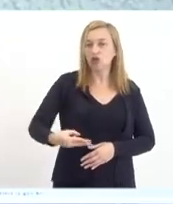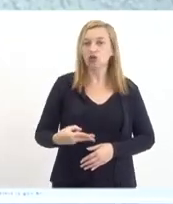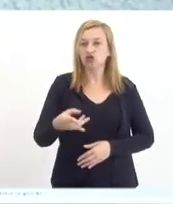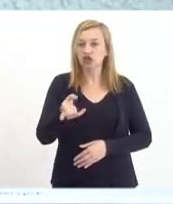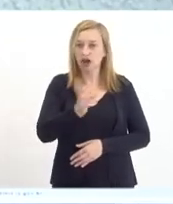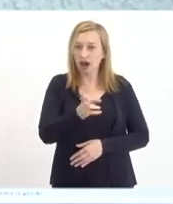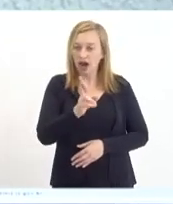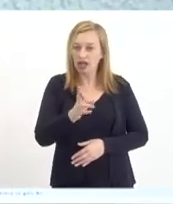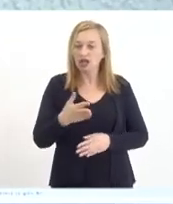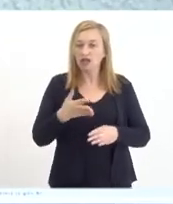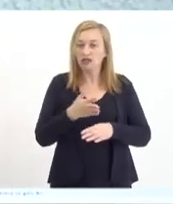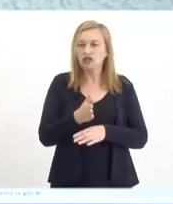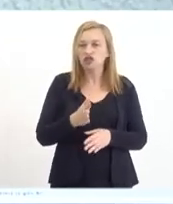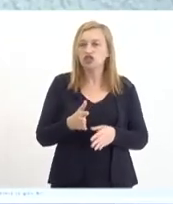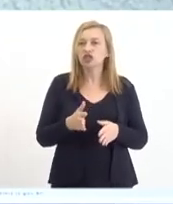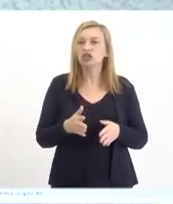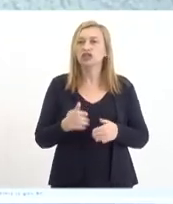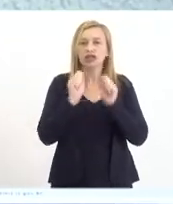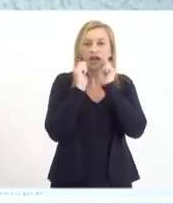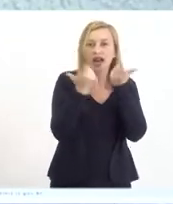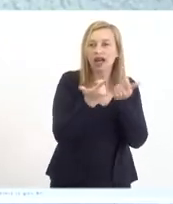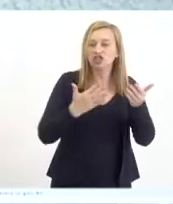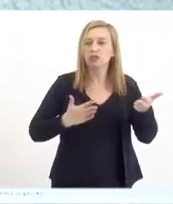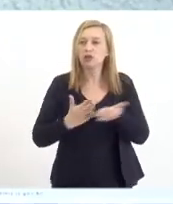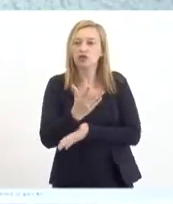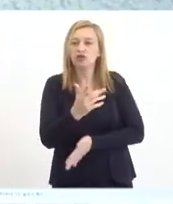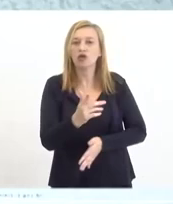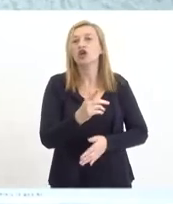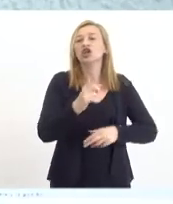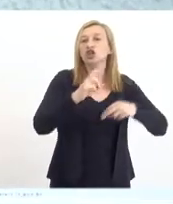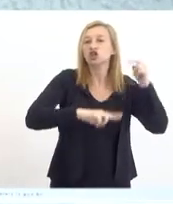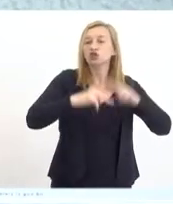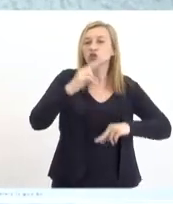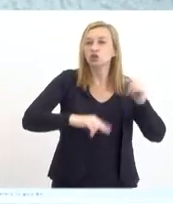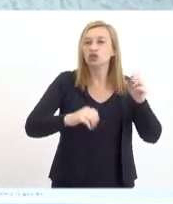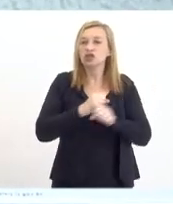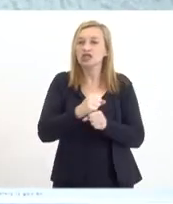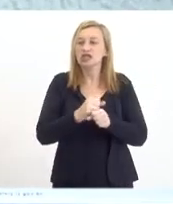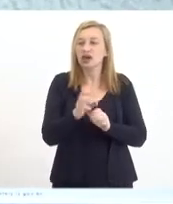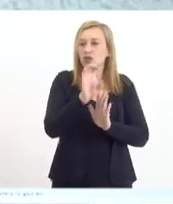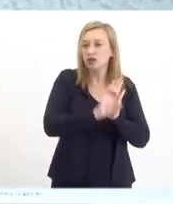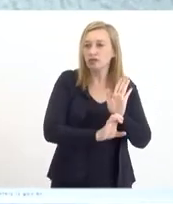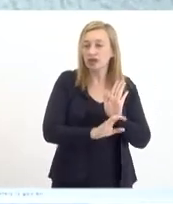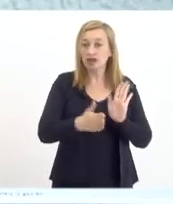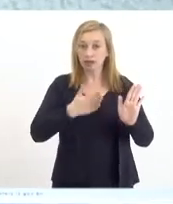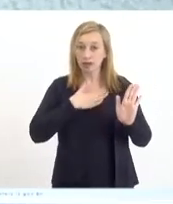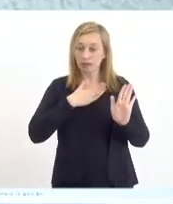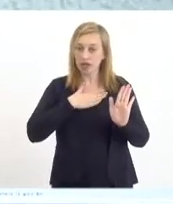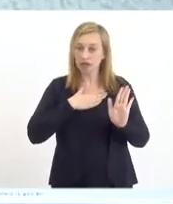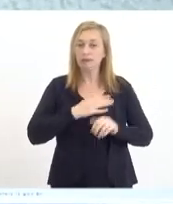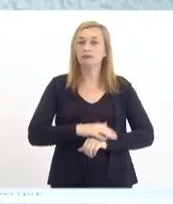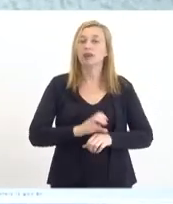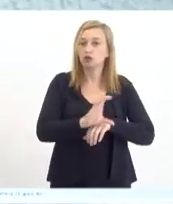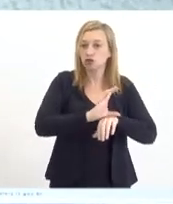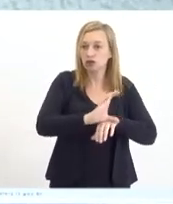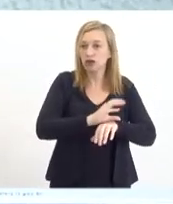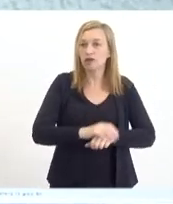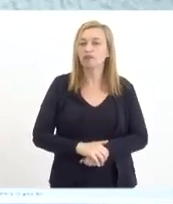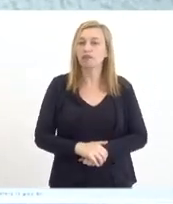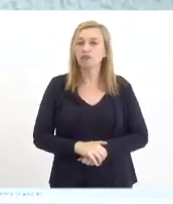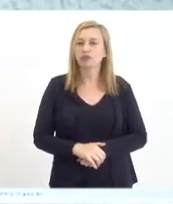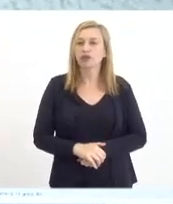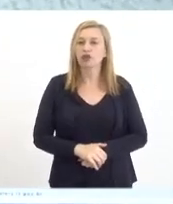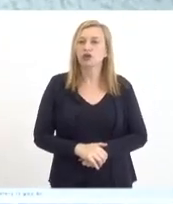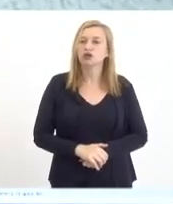e foi enxergando esse cenário que a Lerge aprovou em junho deste ano uma emenda condicional de minha autoria, com a